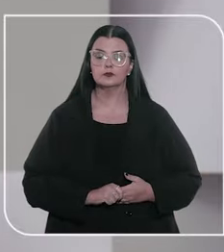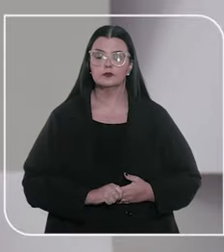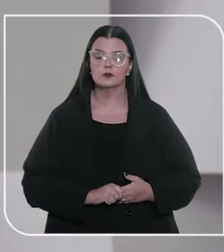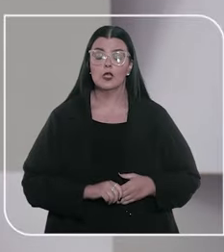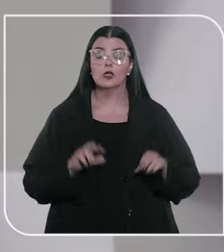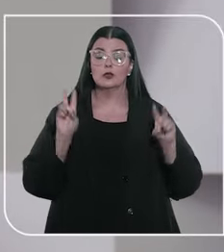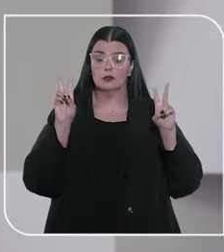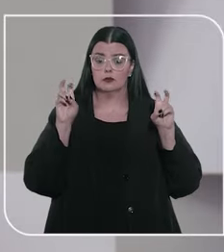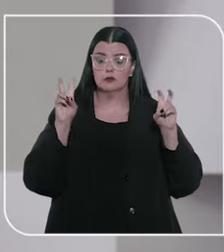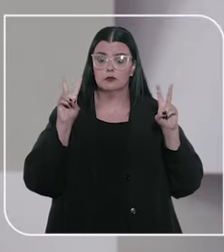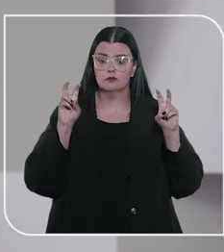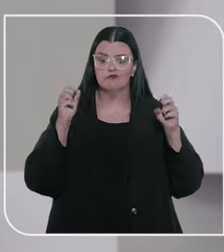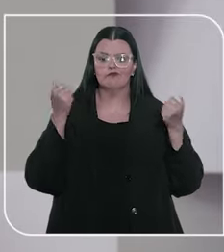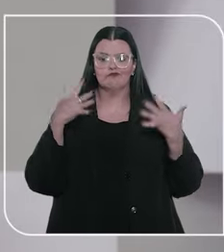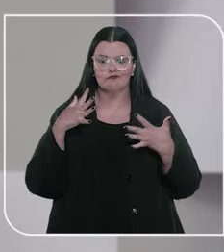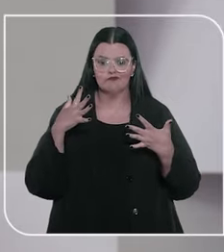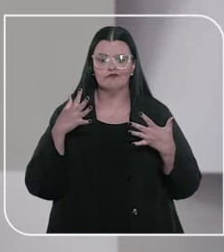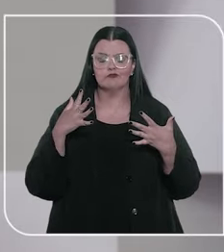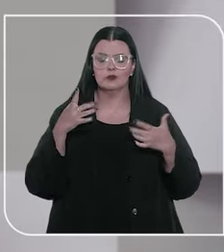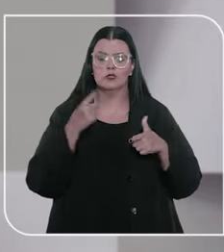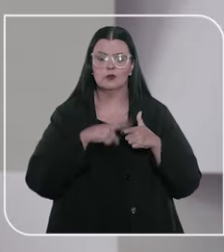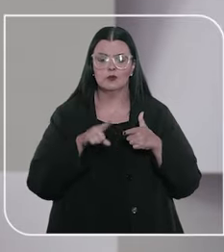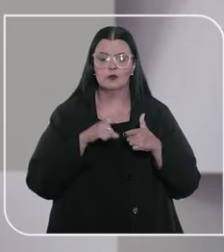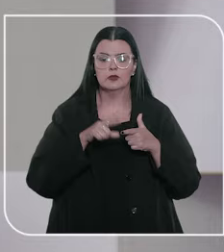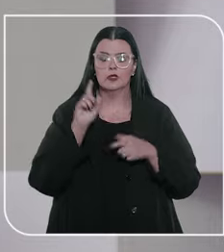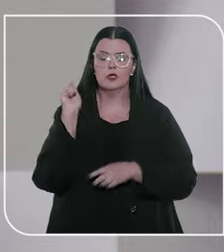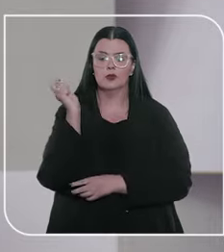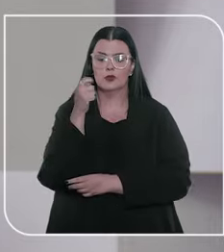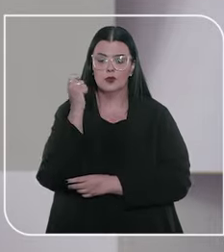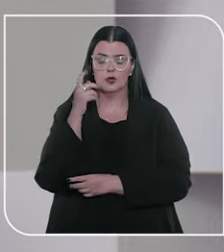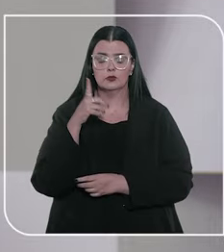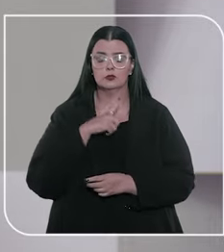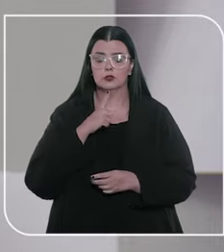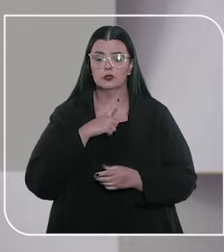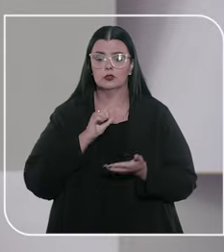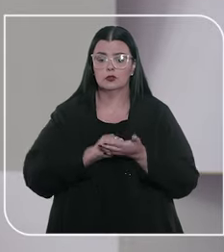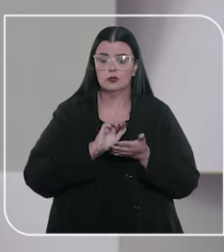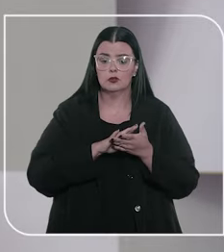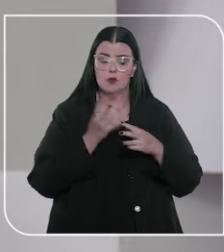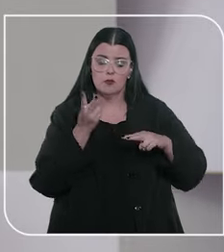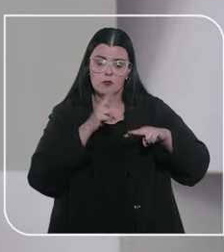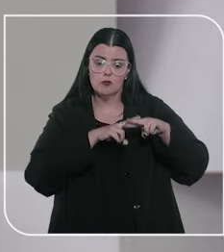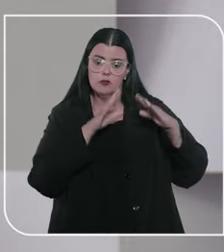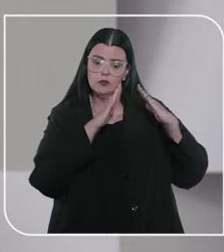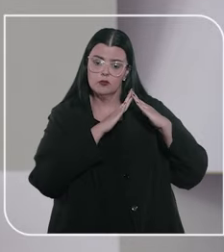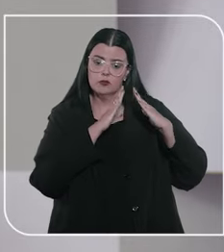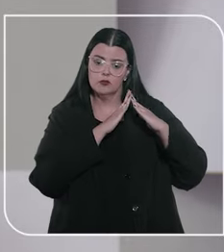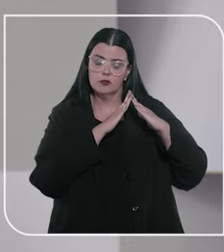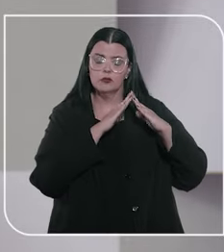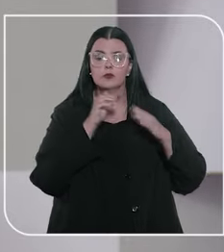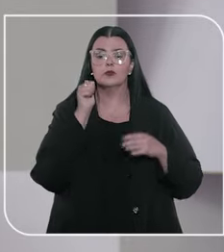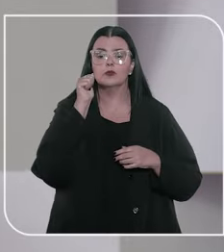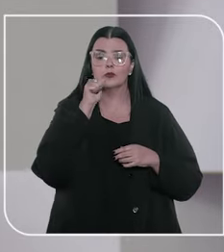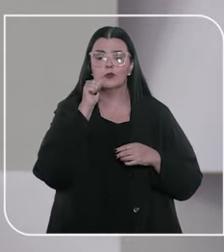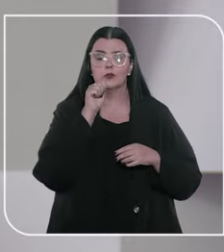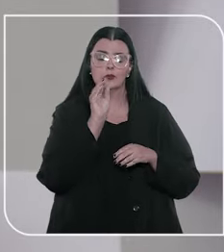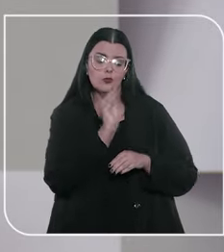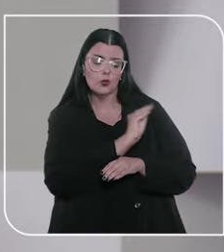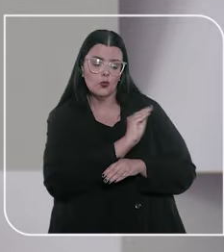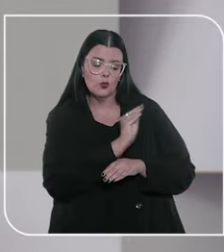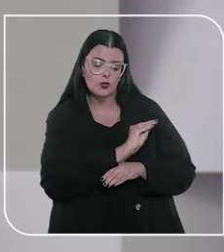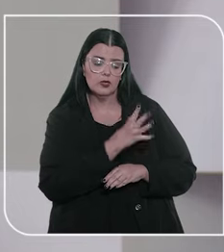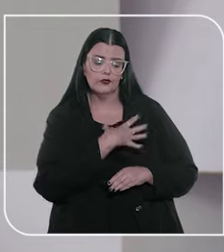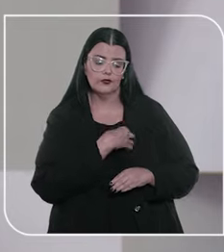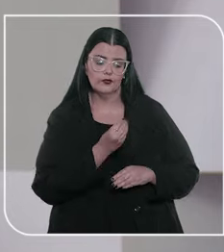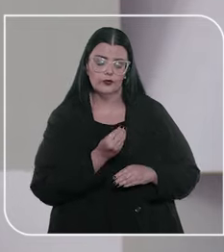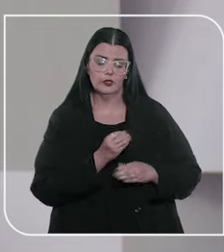Ainda sobre a tragédia no sul do país, a quinta turma concedeu regime de prisão domiciliar para uma detenta cuidar